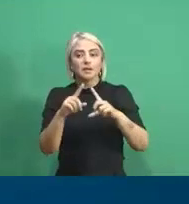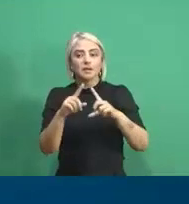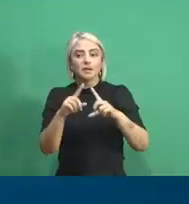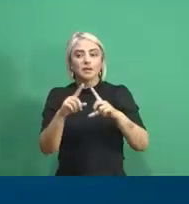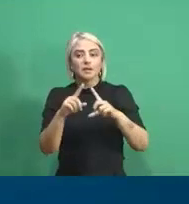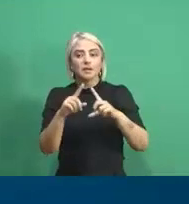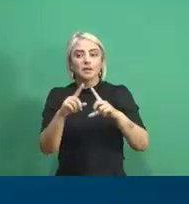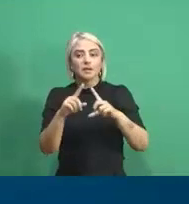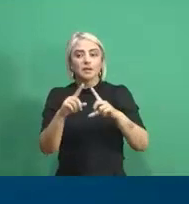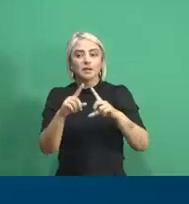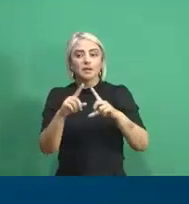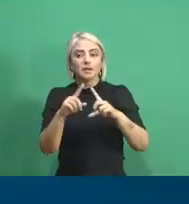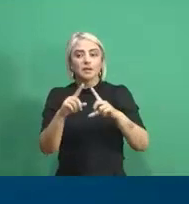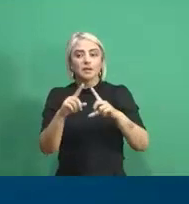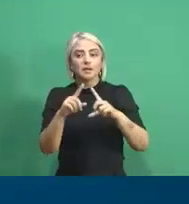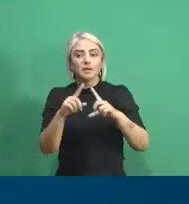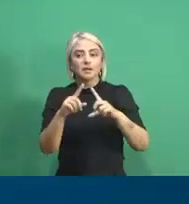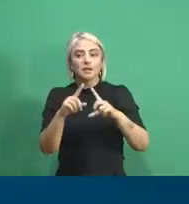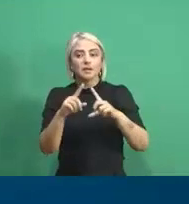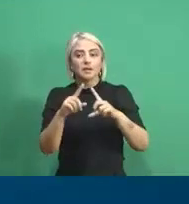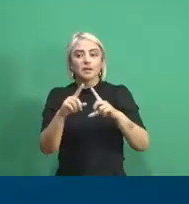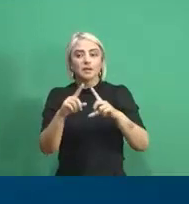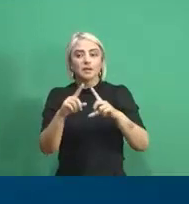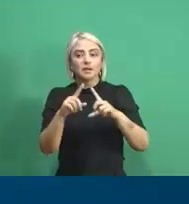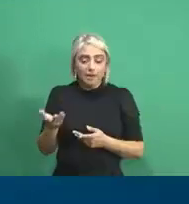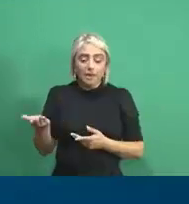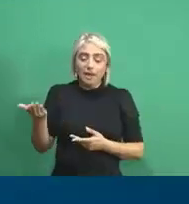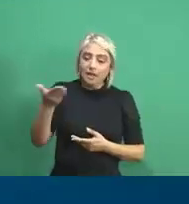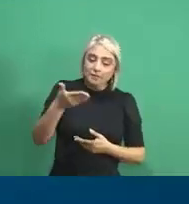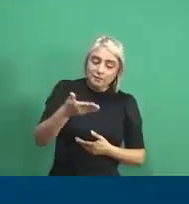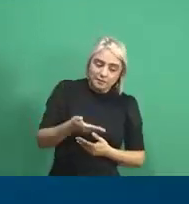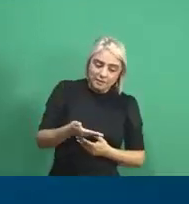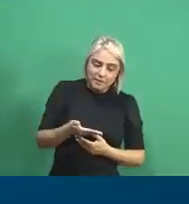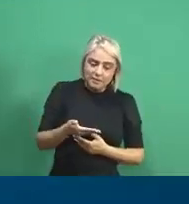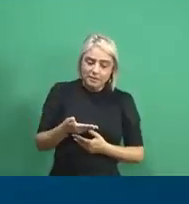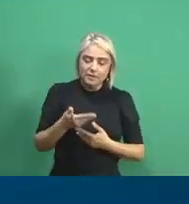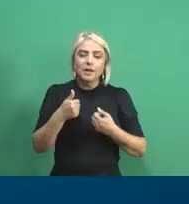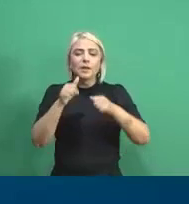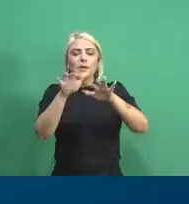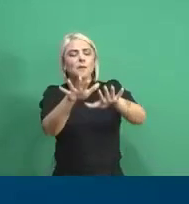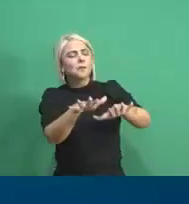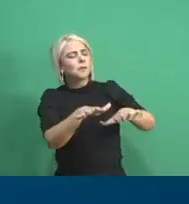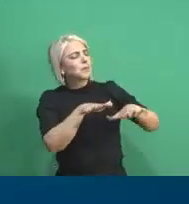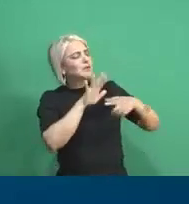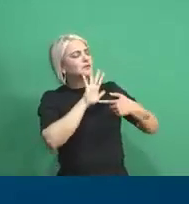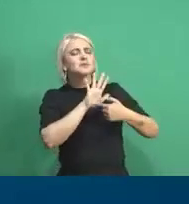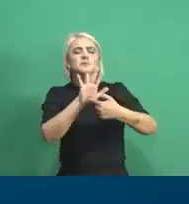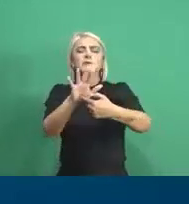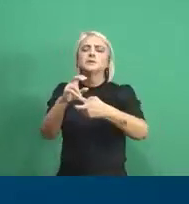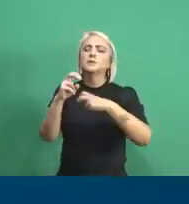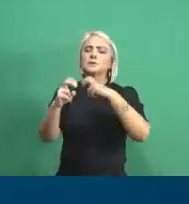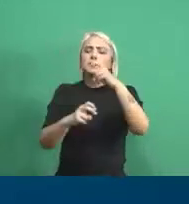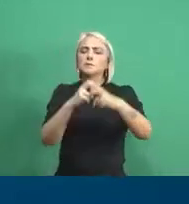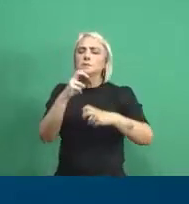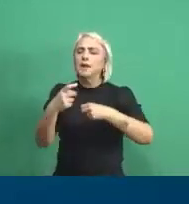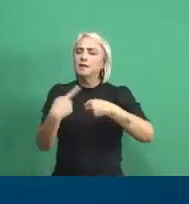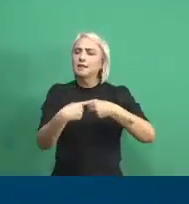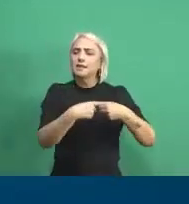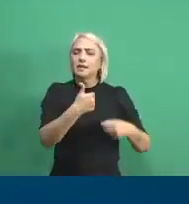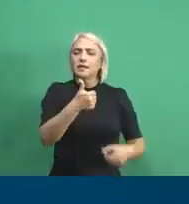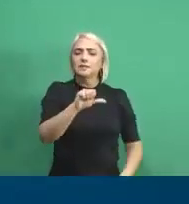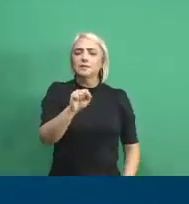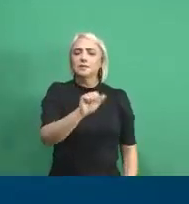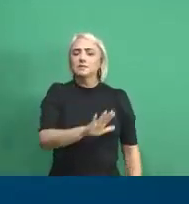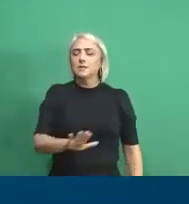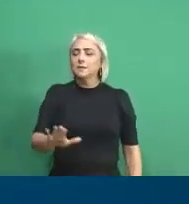tempo, gente. Eu convido vocês a virem aqui no Pavilhão de Exposições do Parque da Cidade, na 19ª Semana